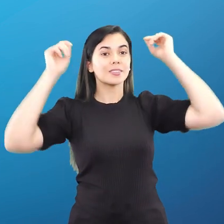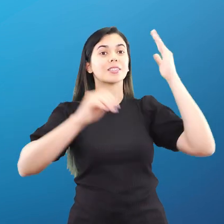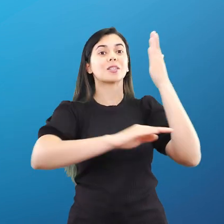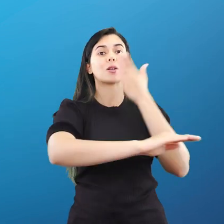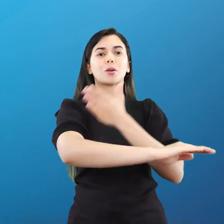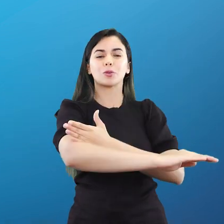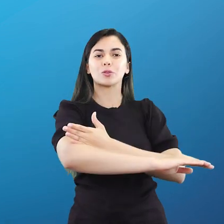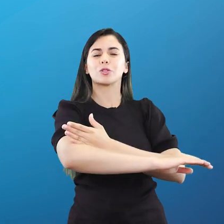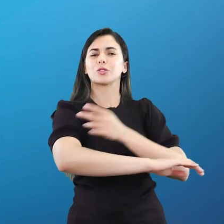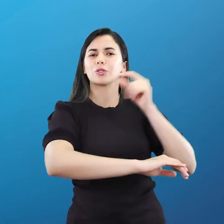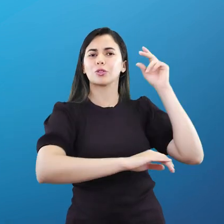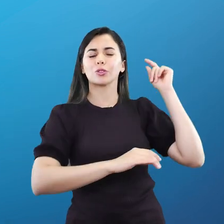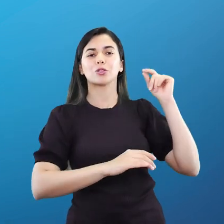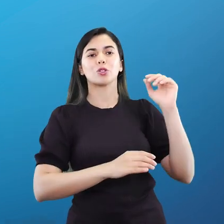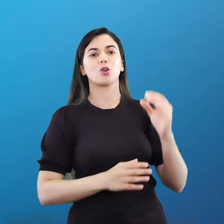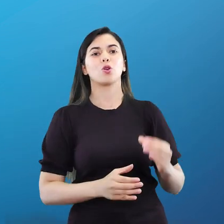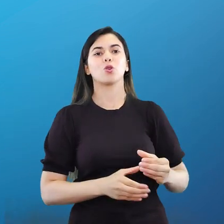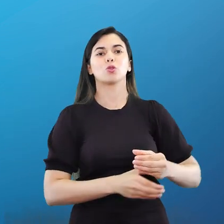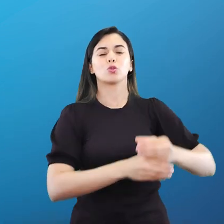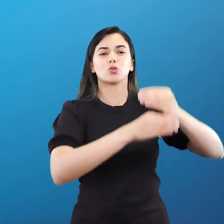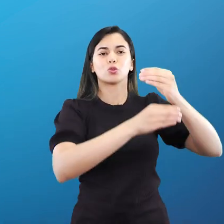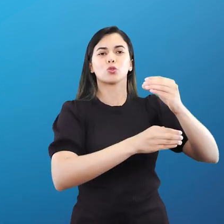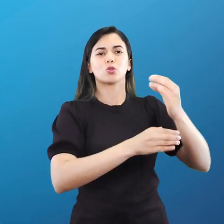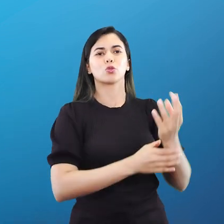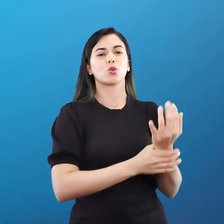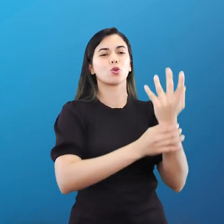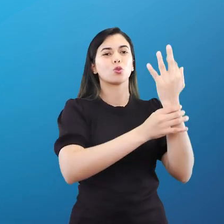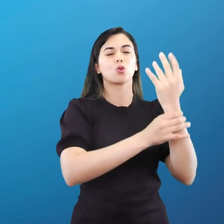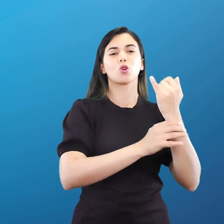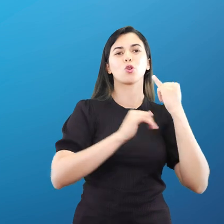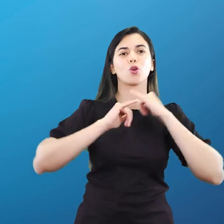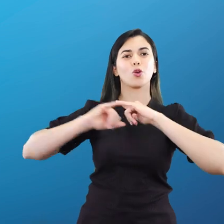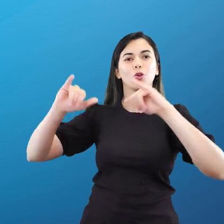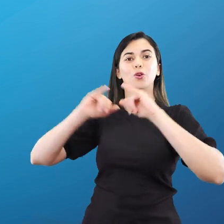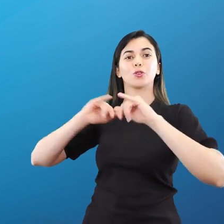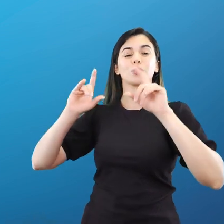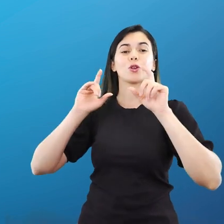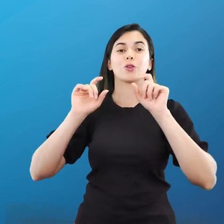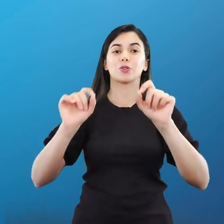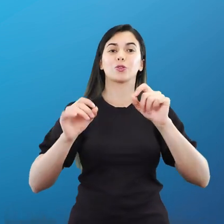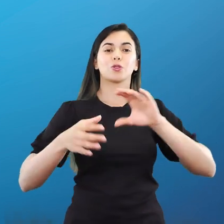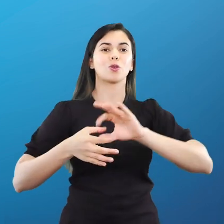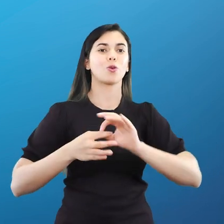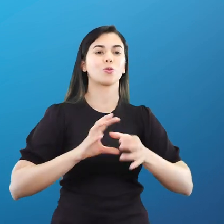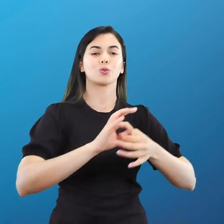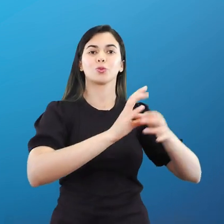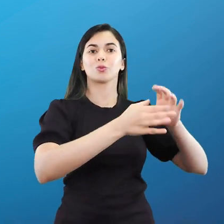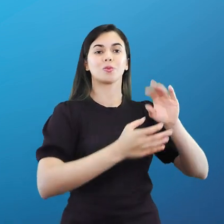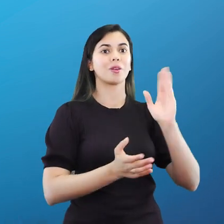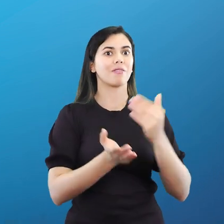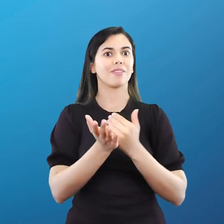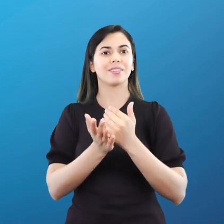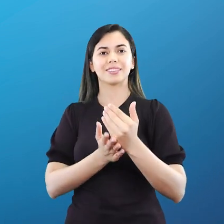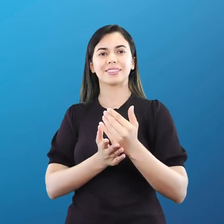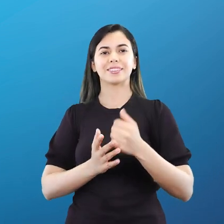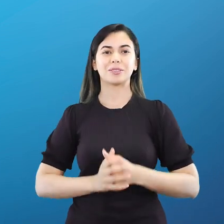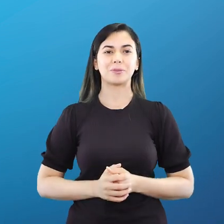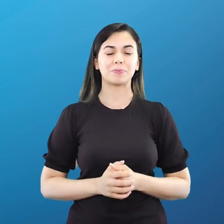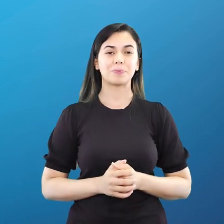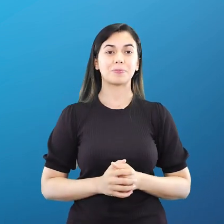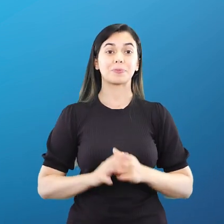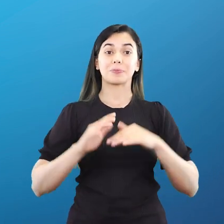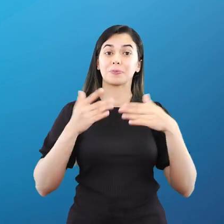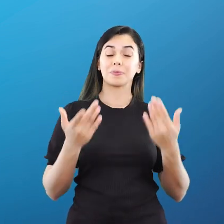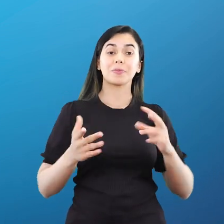ela viajava, né, para anunciar que os jogos estavam chegando, por isso que essa tradição até hoje se mantém. O que